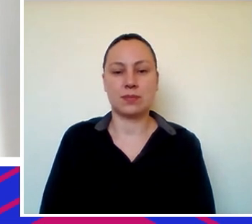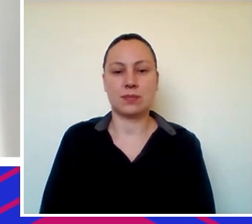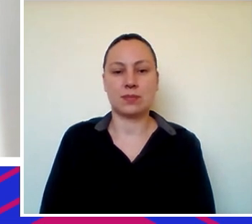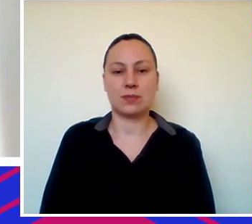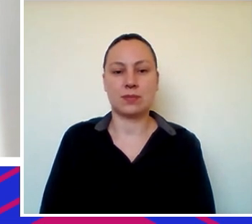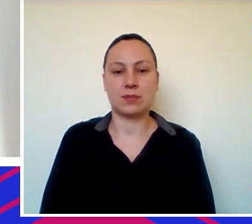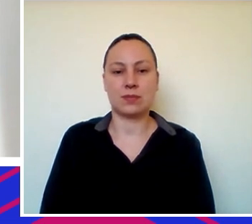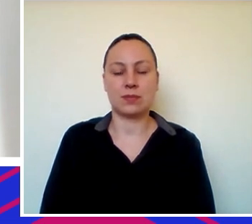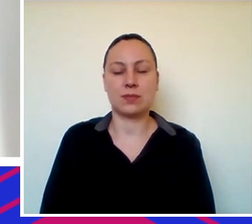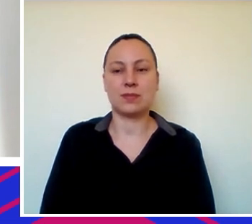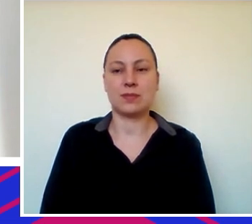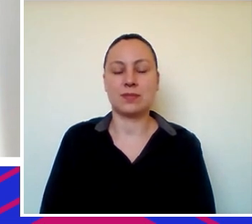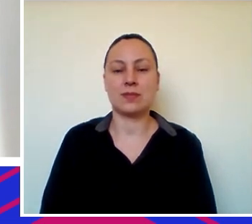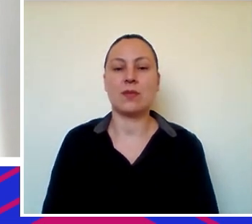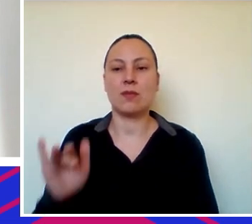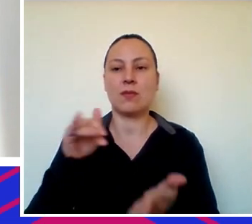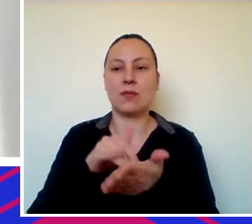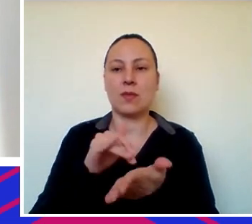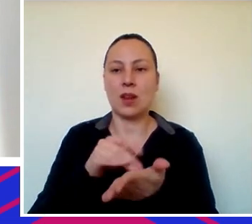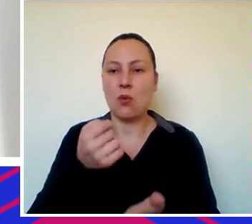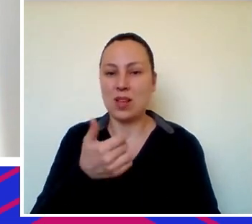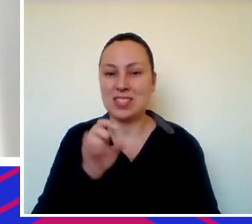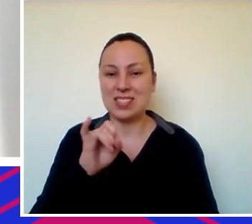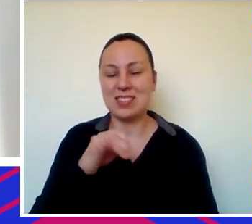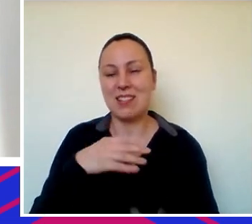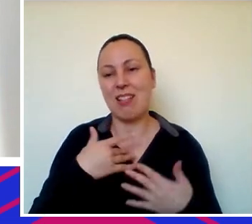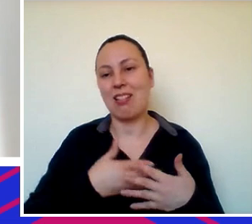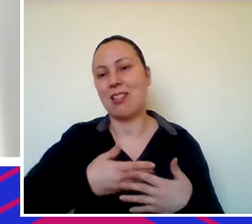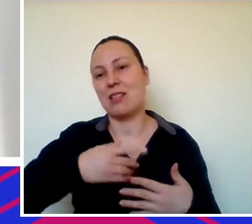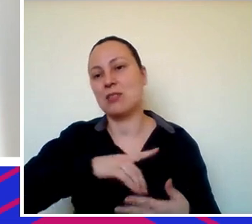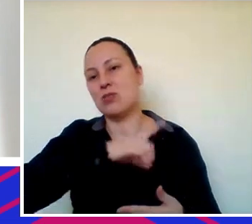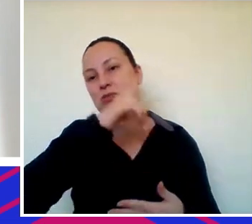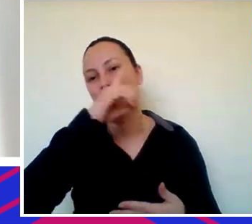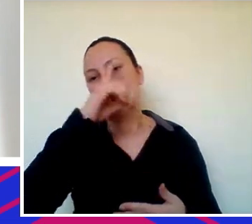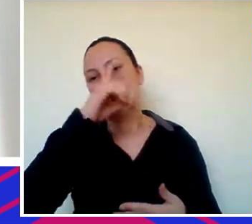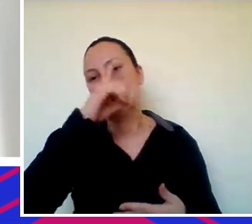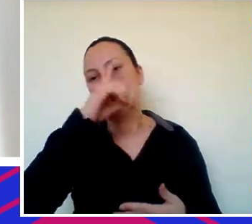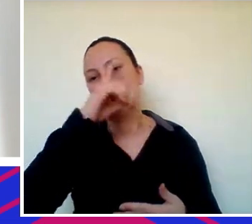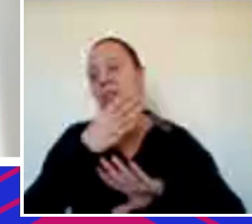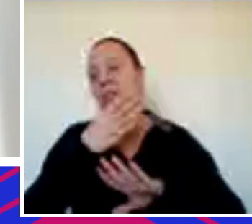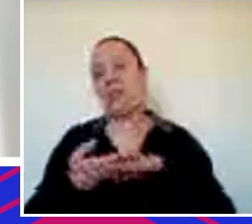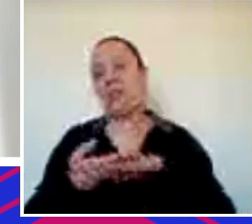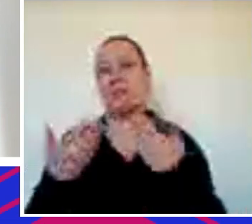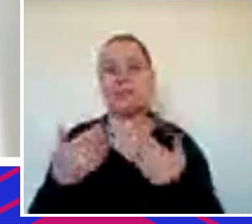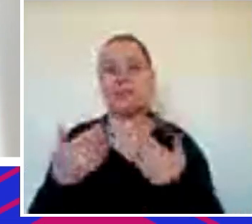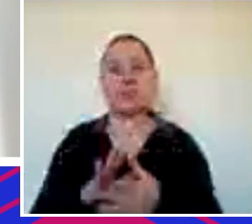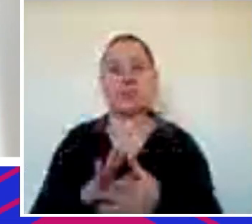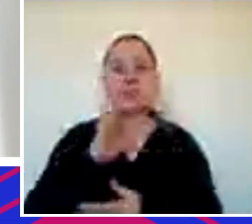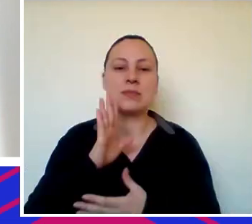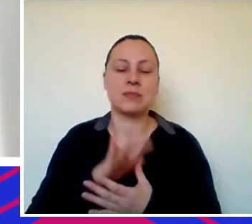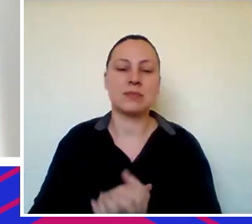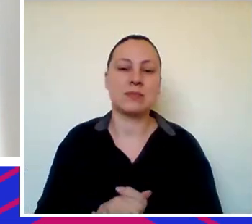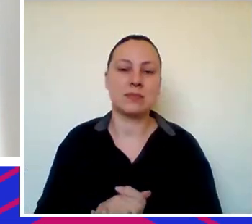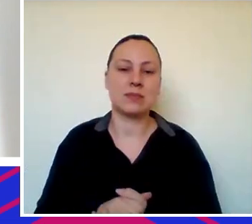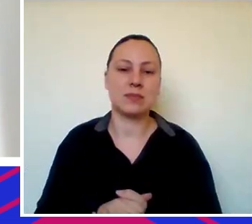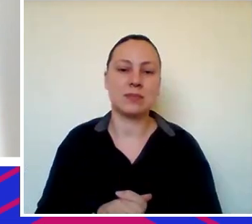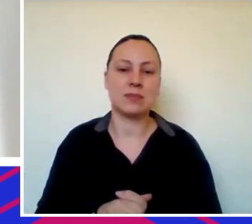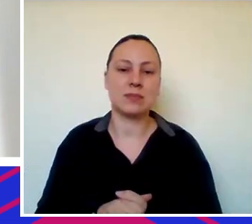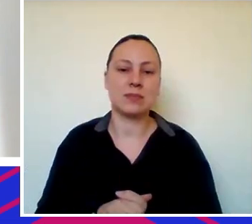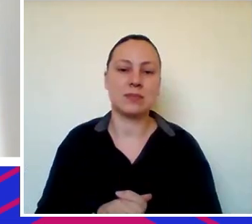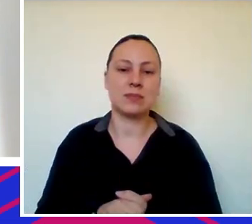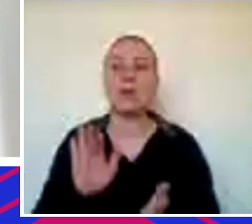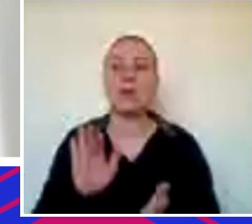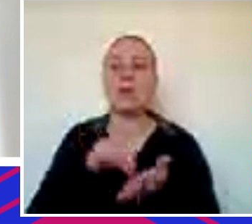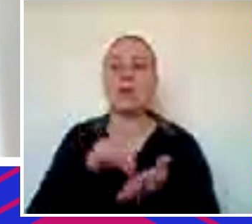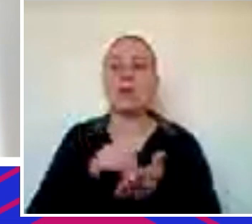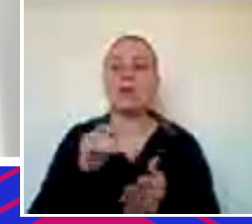indo para o final aqui do painel infelizmente se deixar a gente passa o dia inteiro conversando esse papo papo bacana vamos deixar uma mensagem final aqui